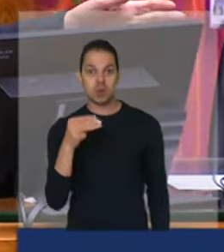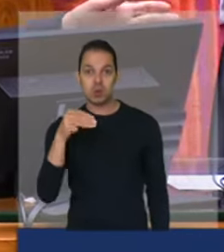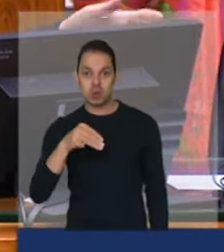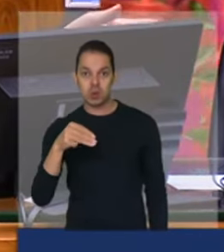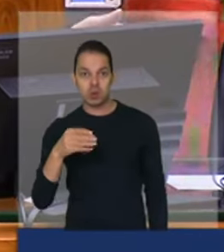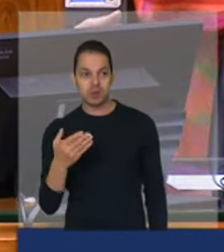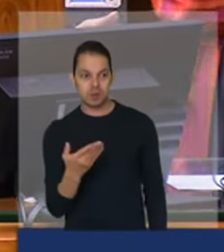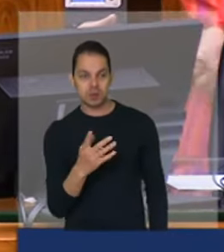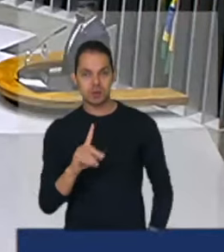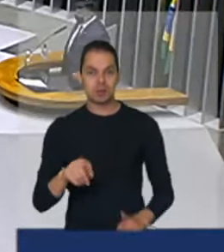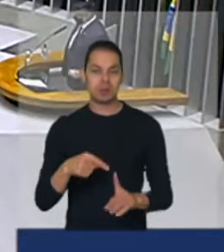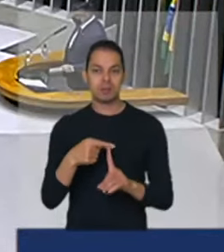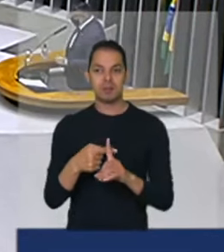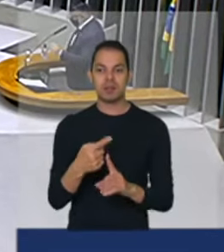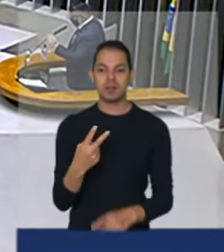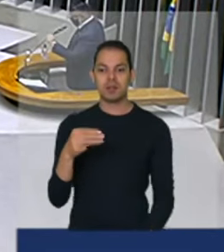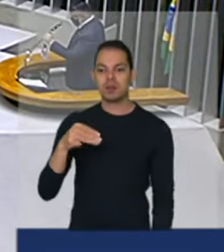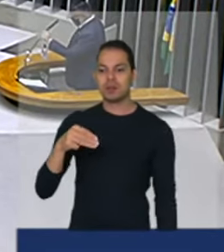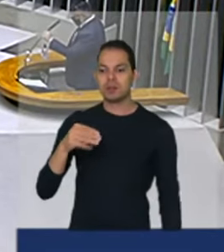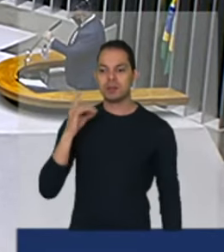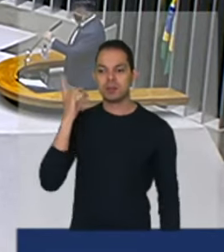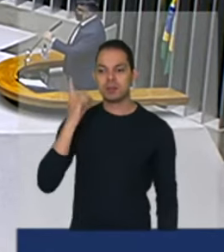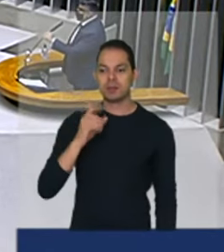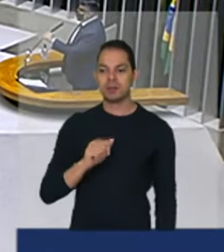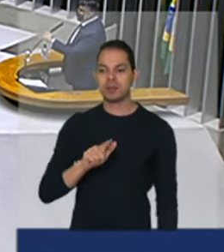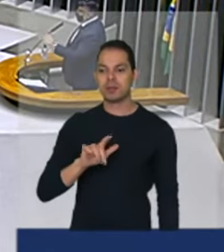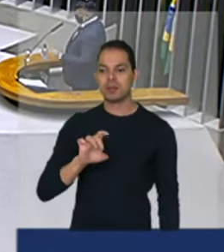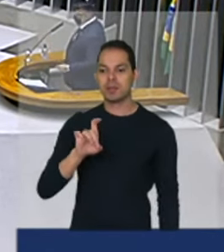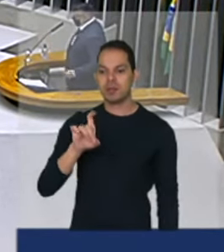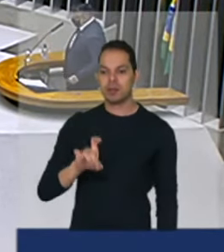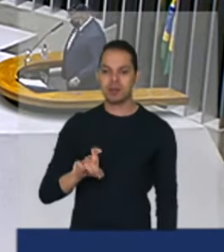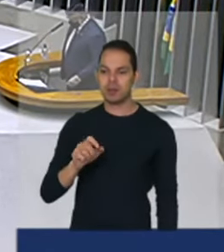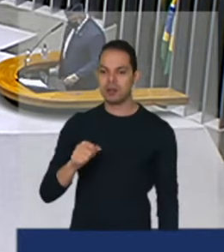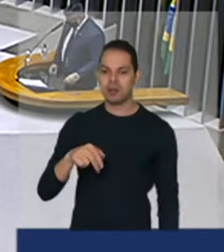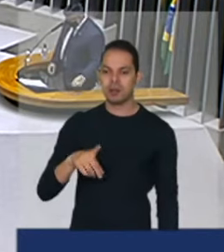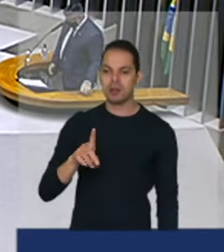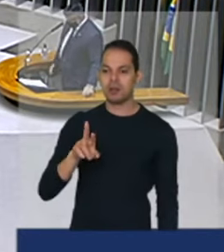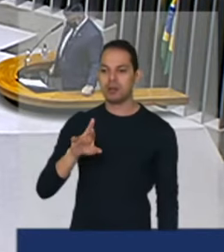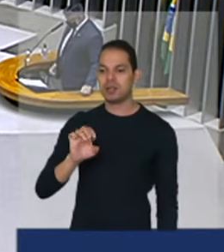deputado Alexandre Frota porque infelizmente o nosso tempo já estourou